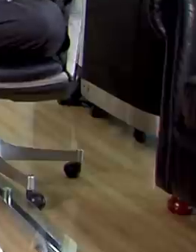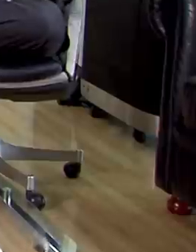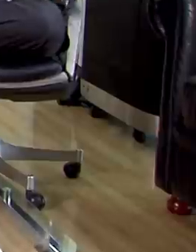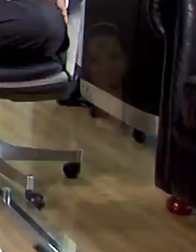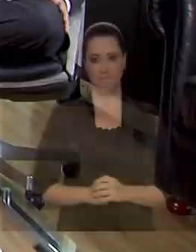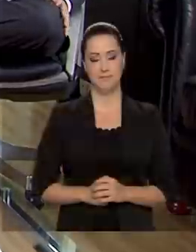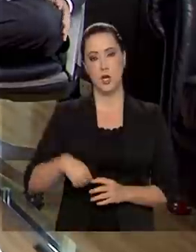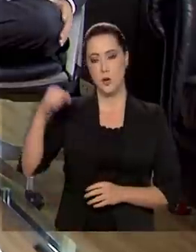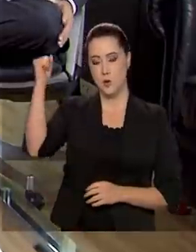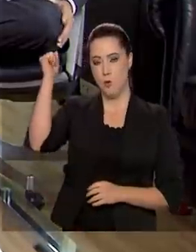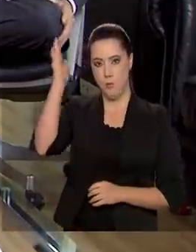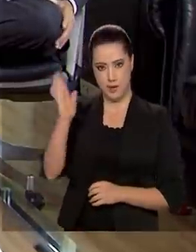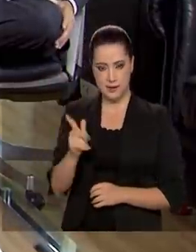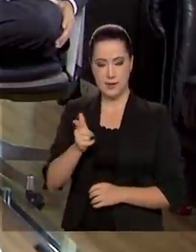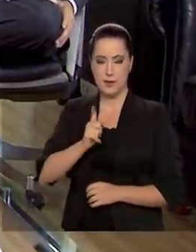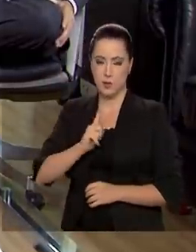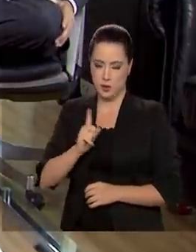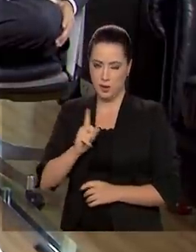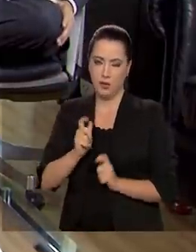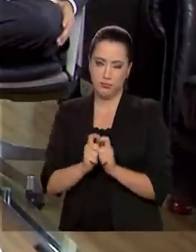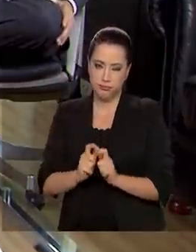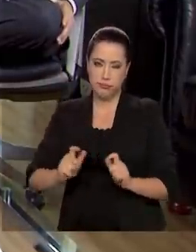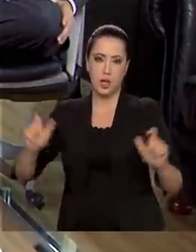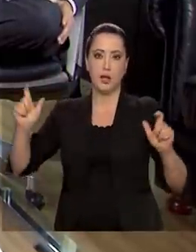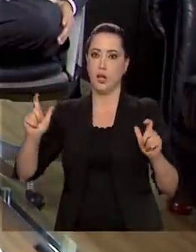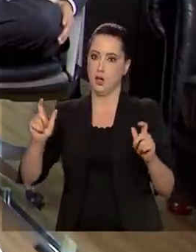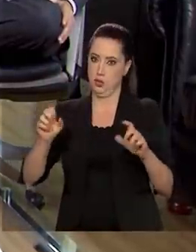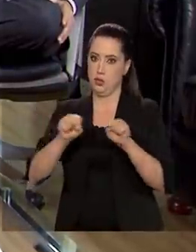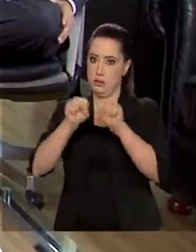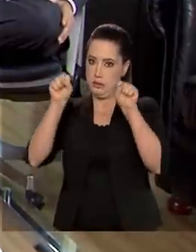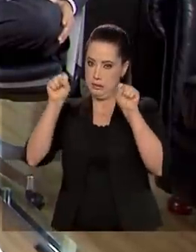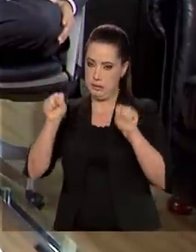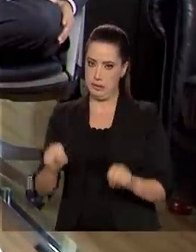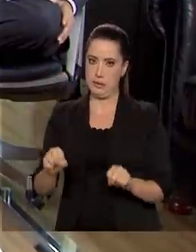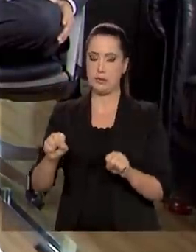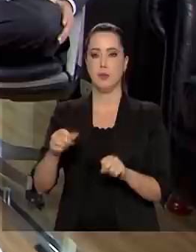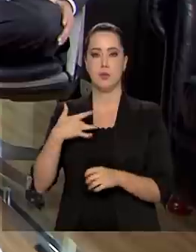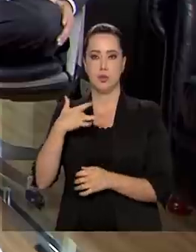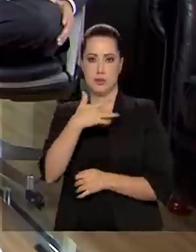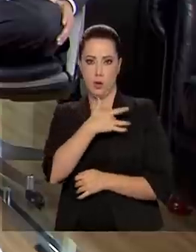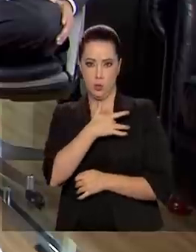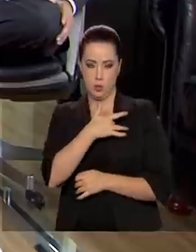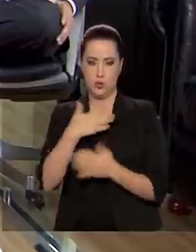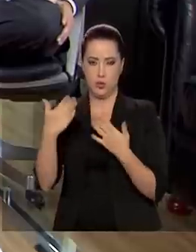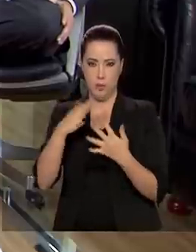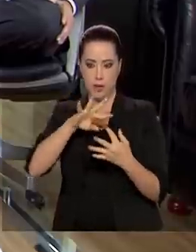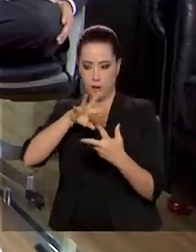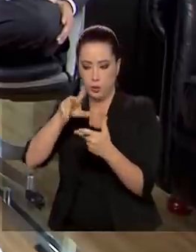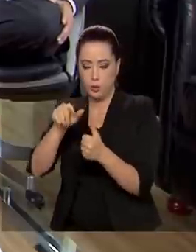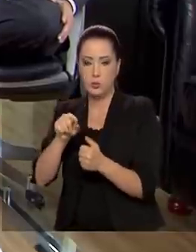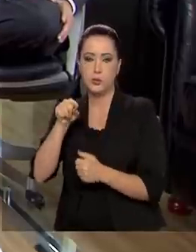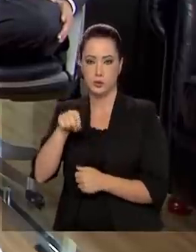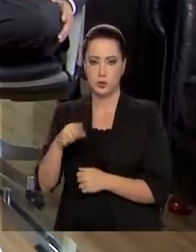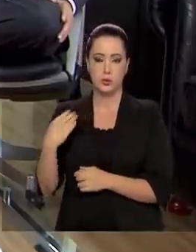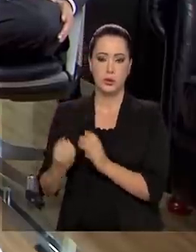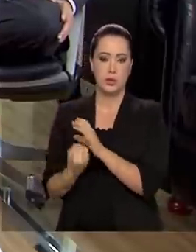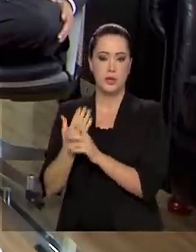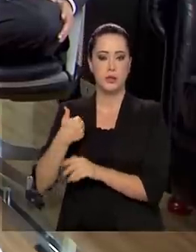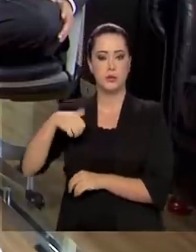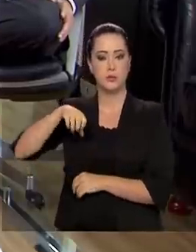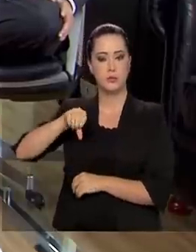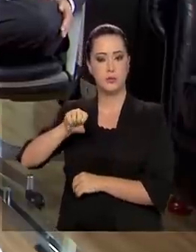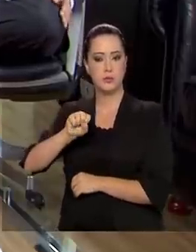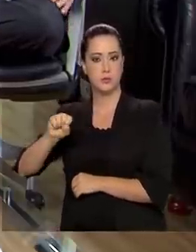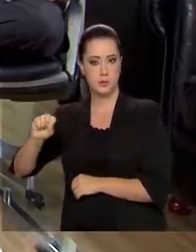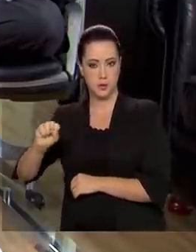O Brasil tem um dos maiores sistemas de saúde do mundo. O SUS foi criado em 1988 e atende atualmente